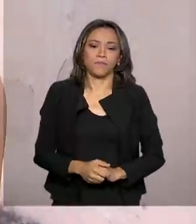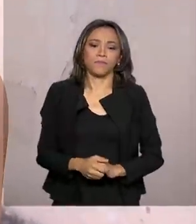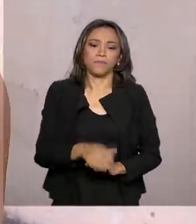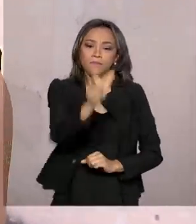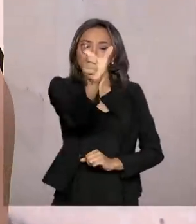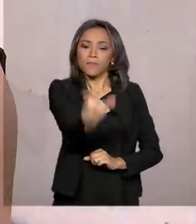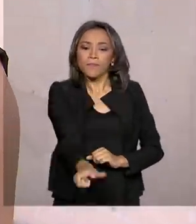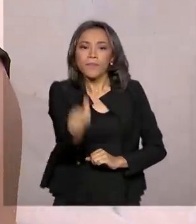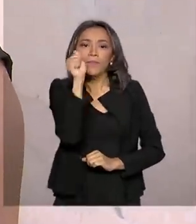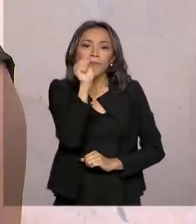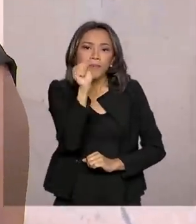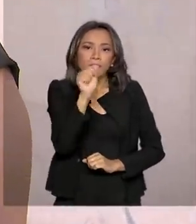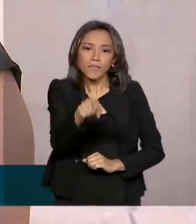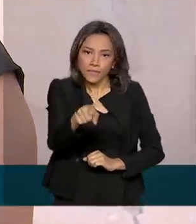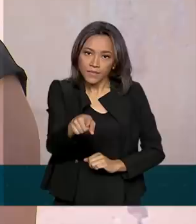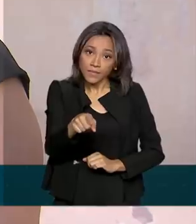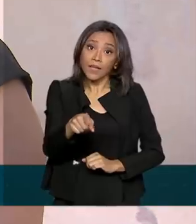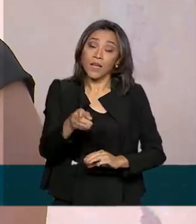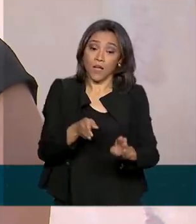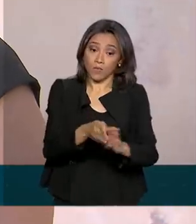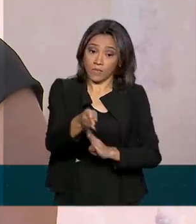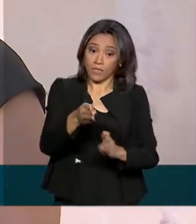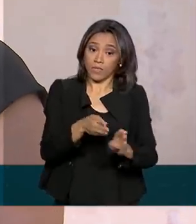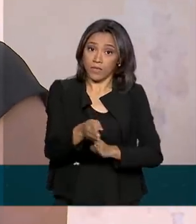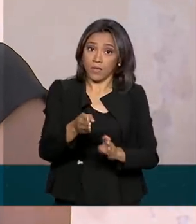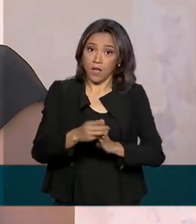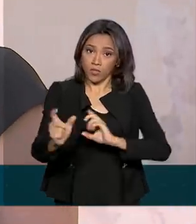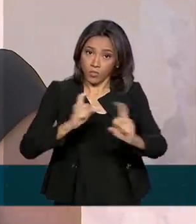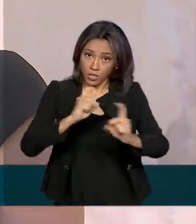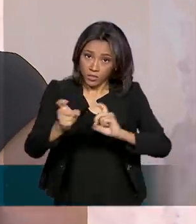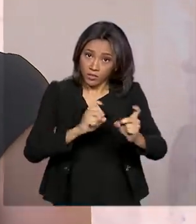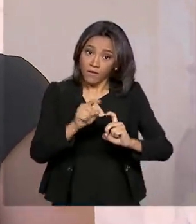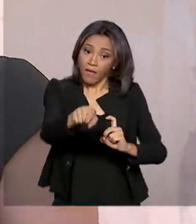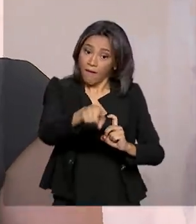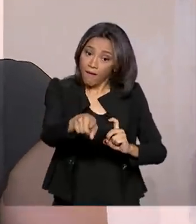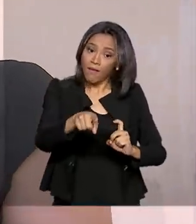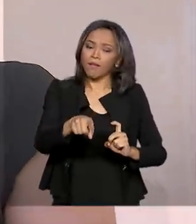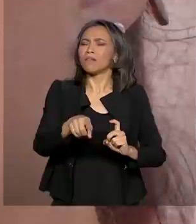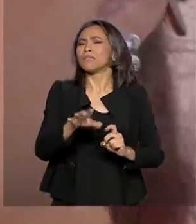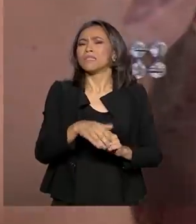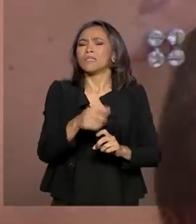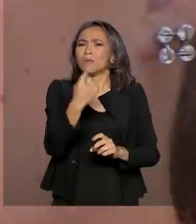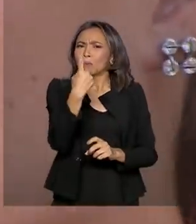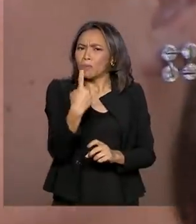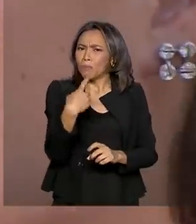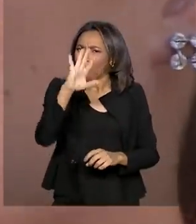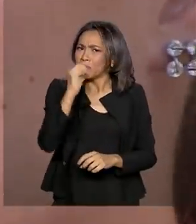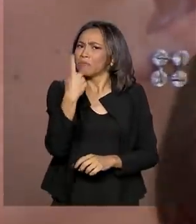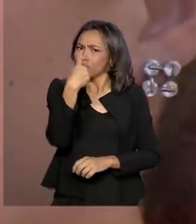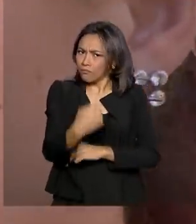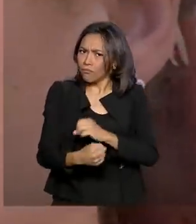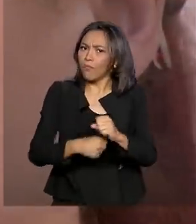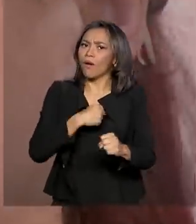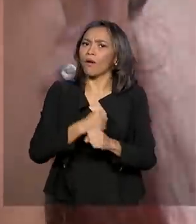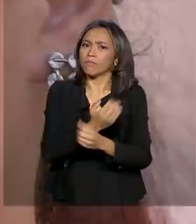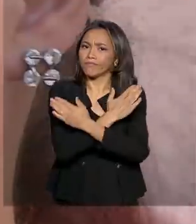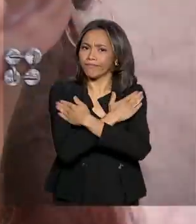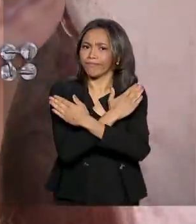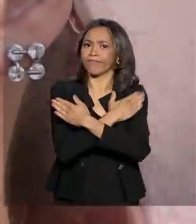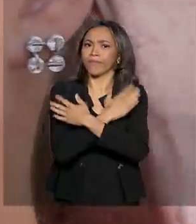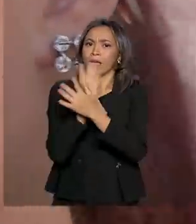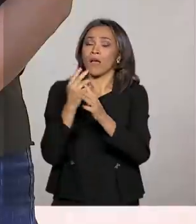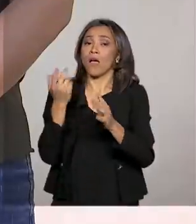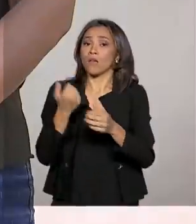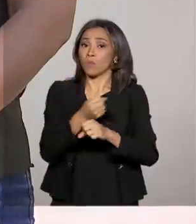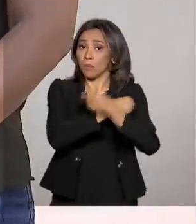auxiliar administrativa Cristiane Cerqueira ficou um ano e sete meses desempregada. O período de dificuldades terminou no fim do ano